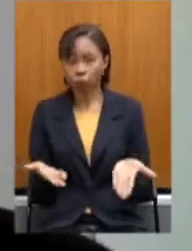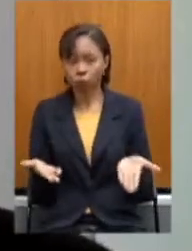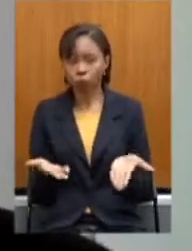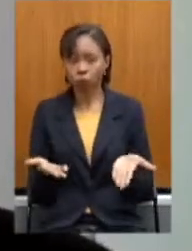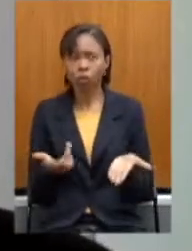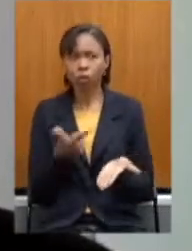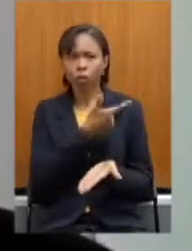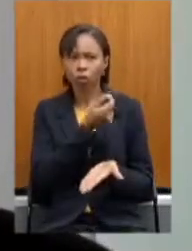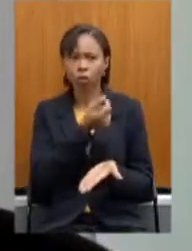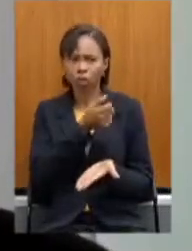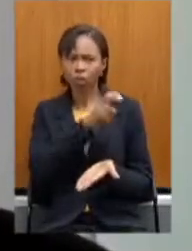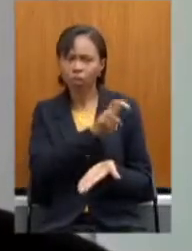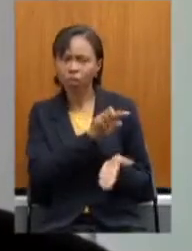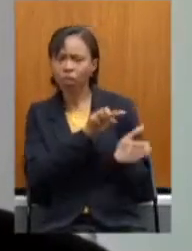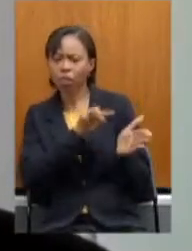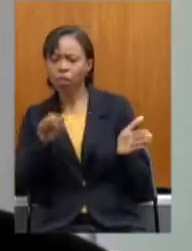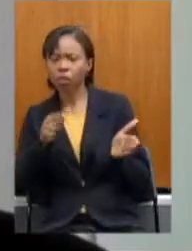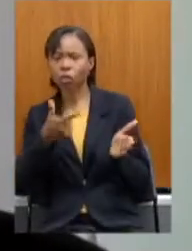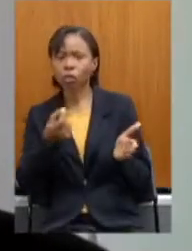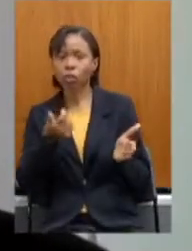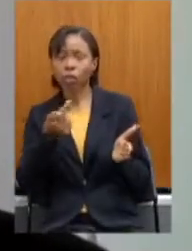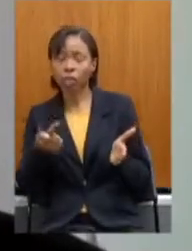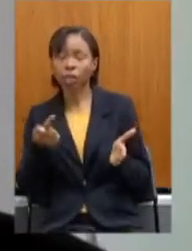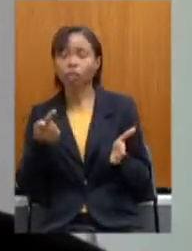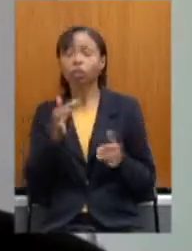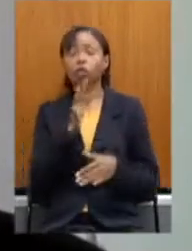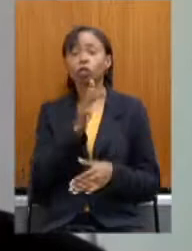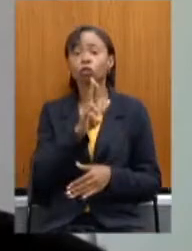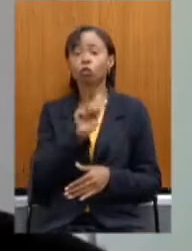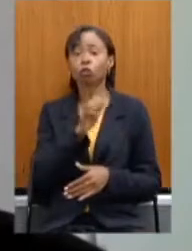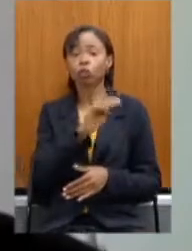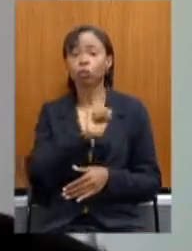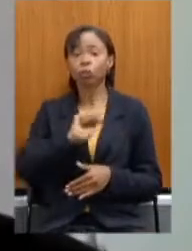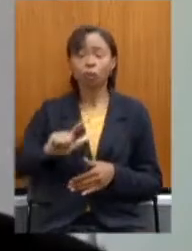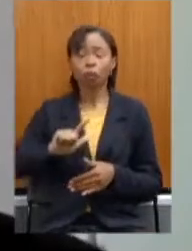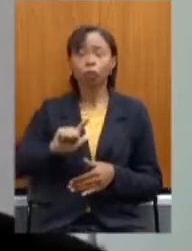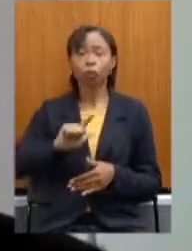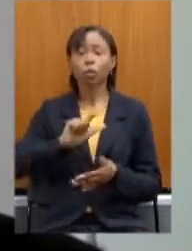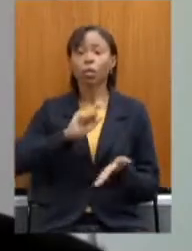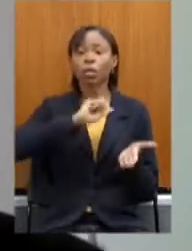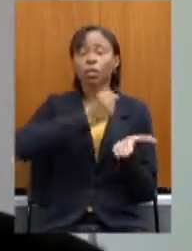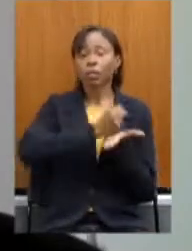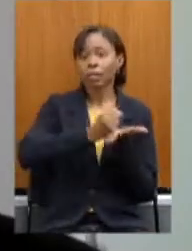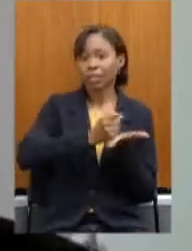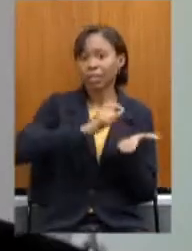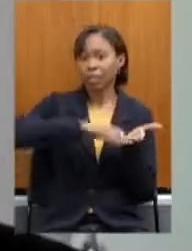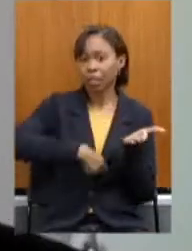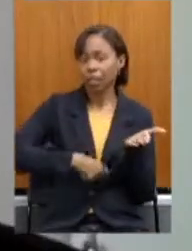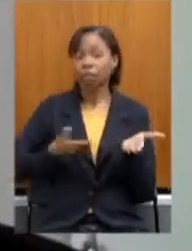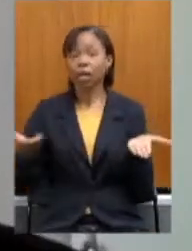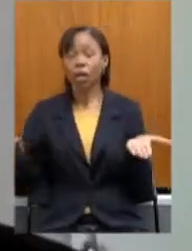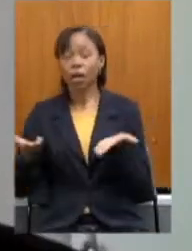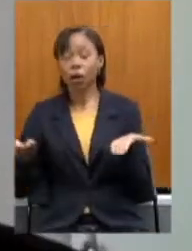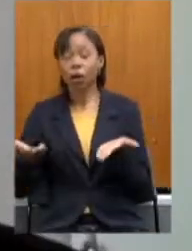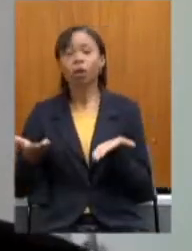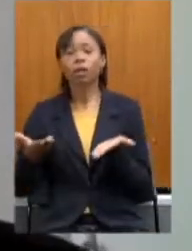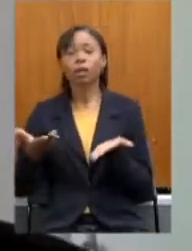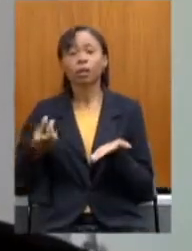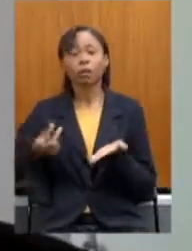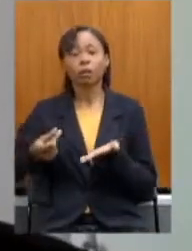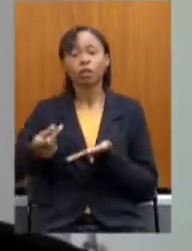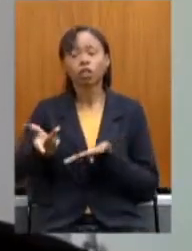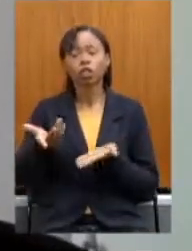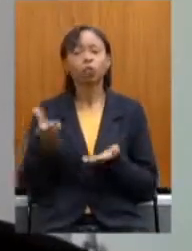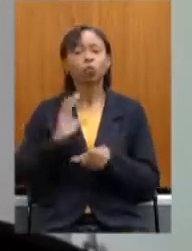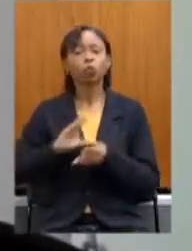2015 a 2017 em frutal como designado, e 2017 para cá como efetivo, sou professor do curso de direito, publicidade e propaganda,